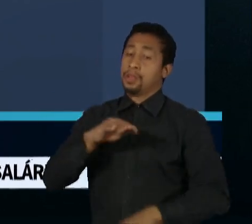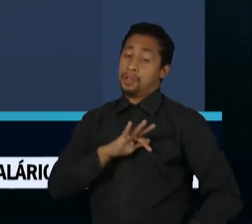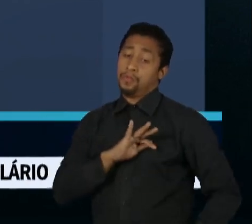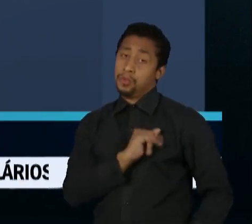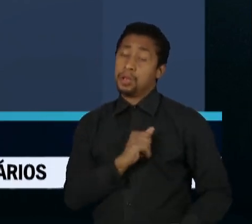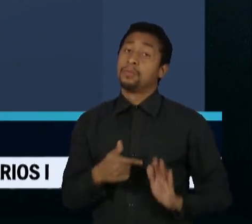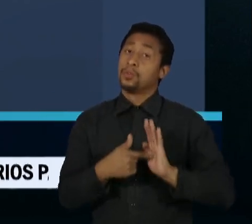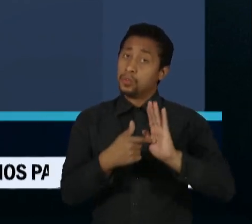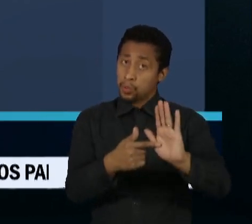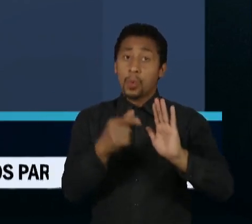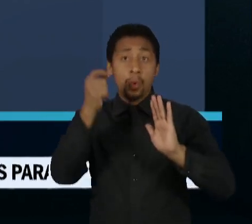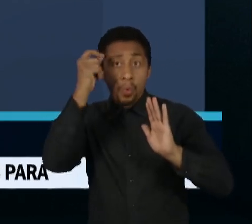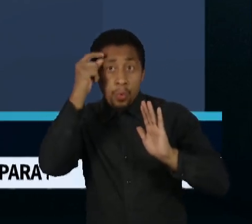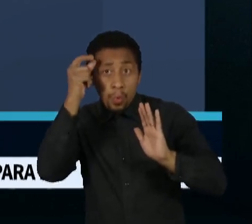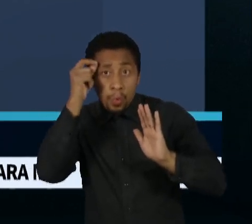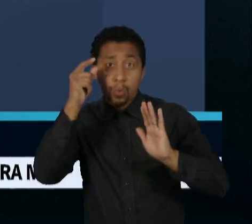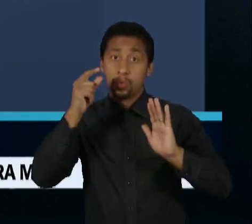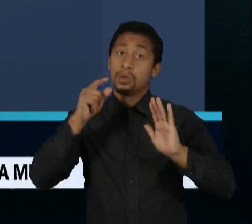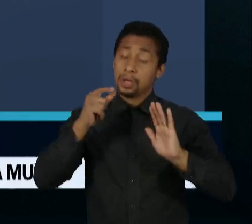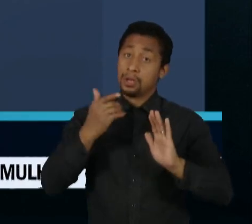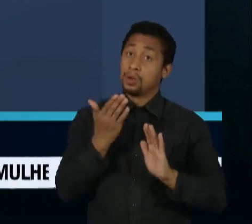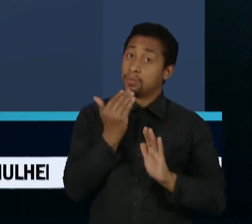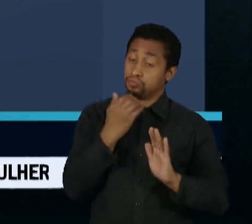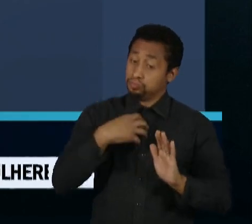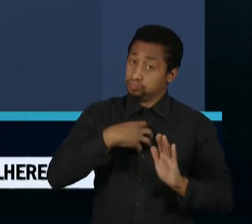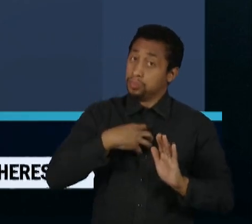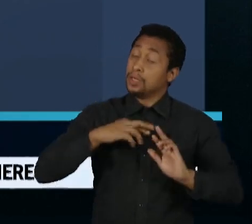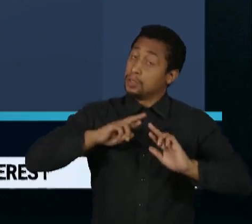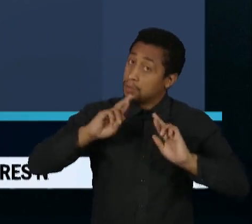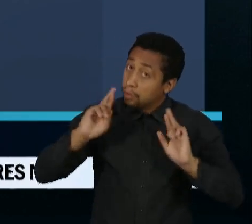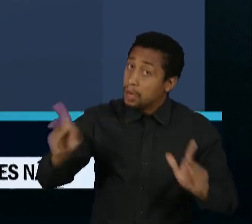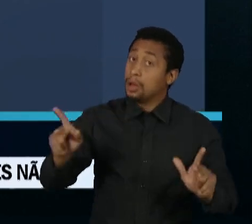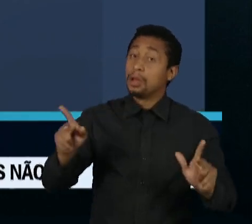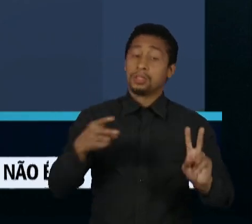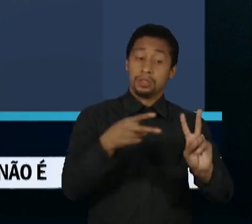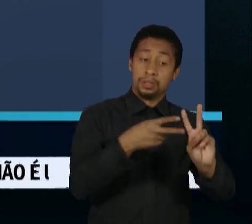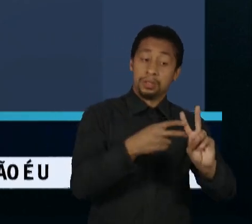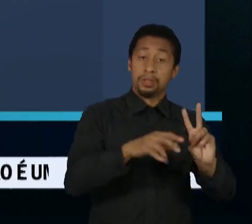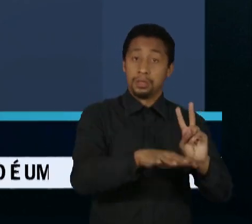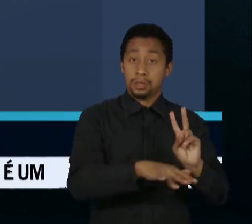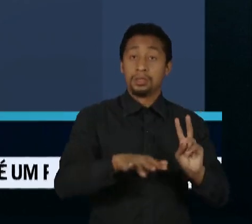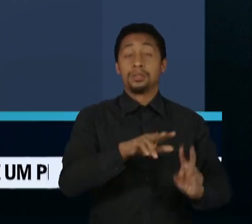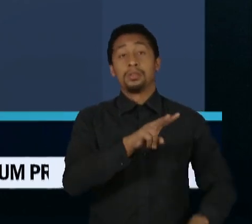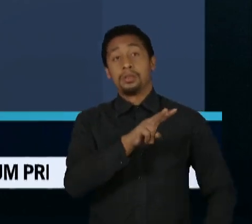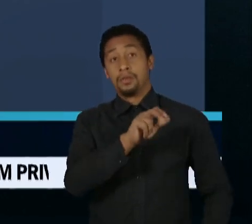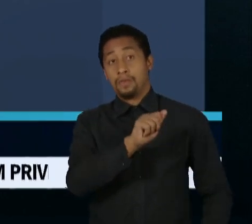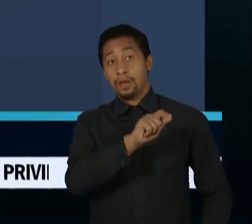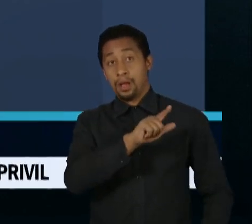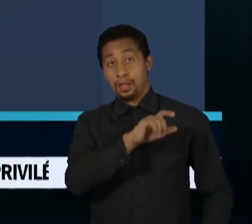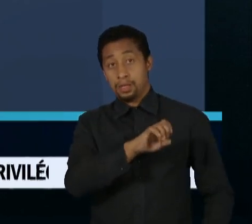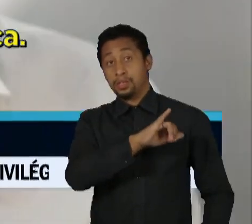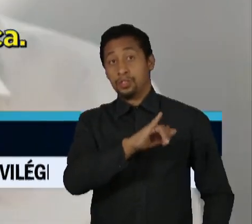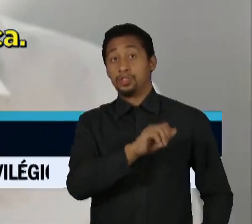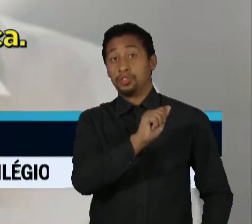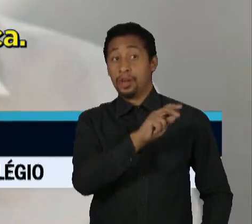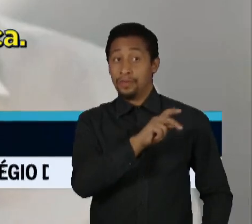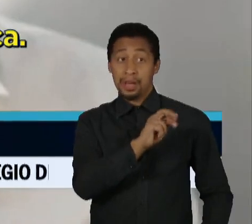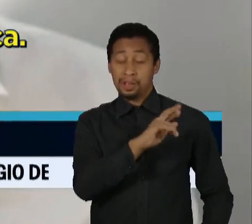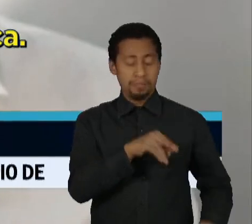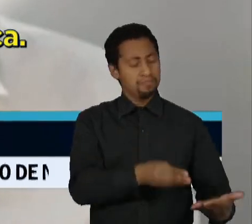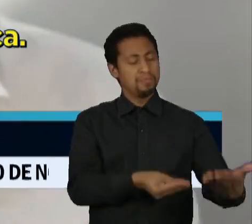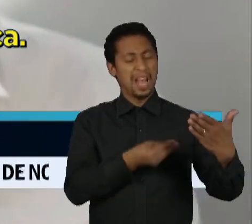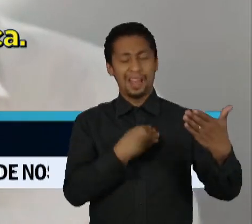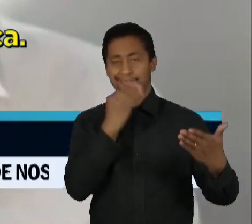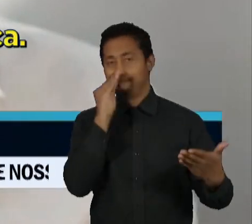diferenças culturais e especificidades alimentares dos povos indígenas do Vale do Javari, mas nunca foi considerada. Nós